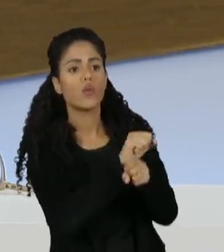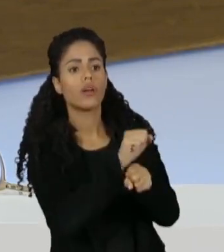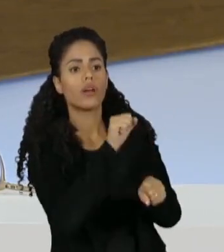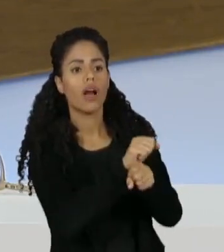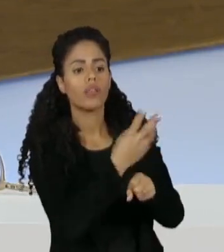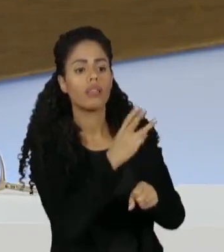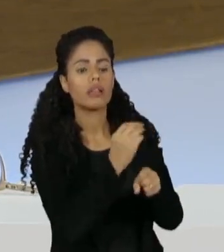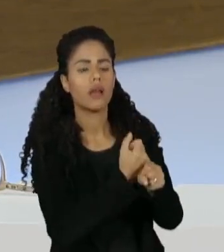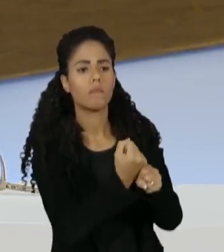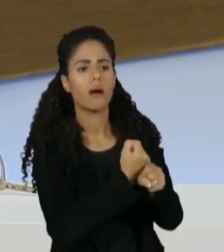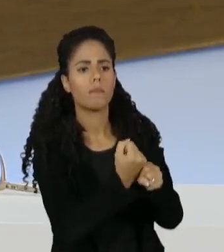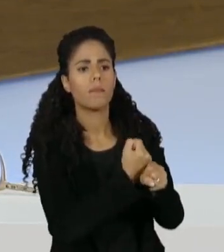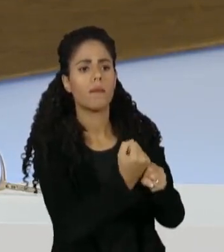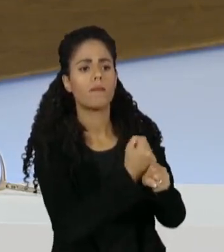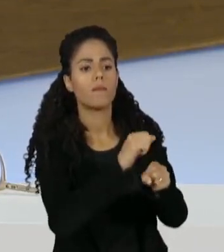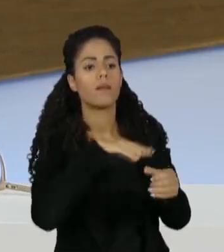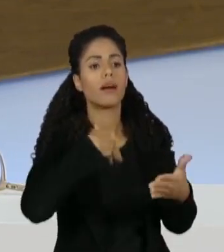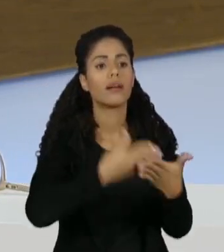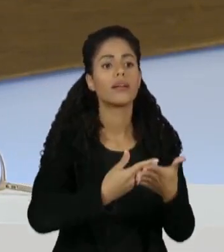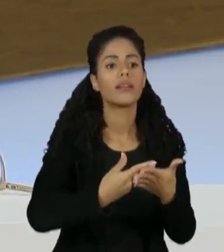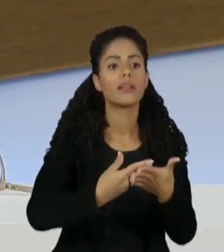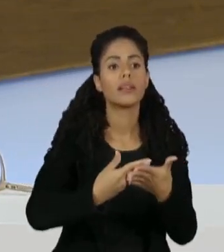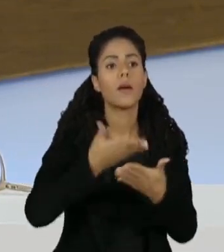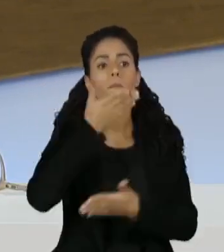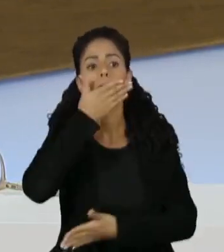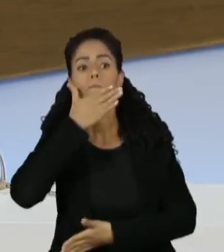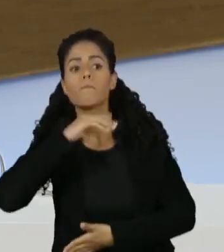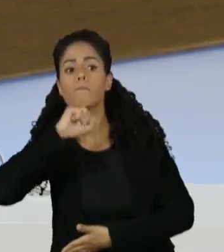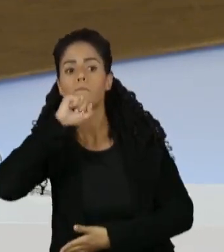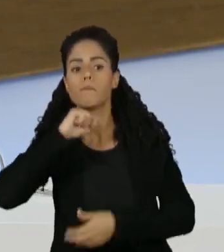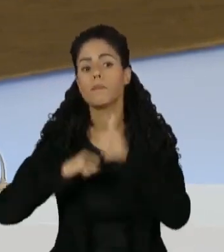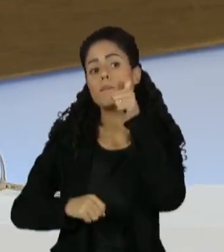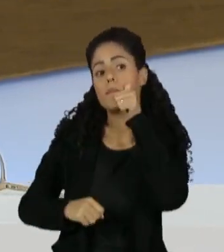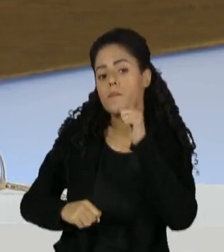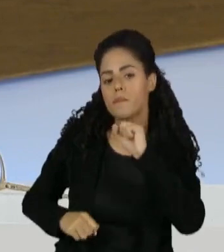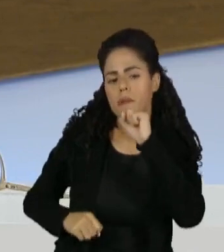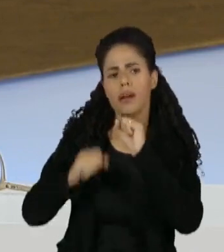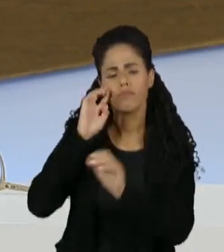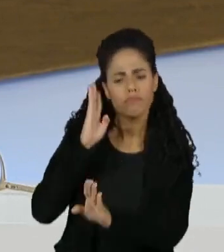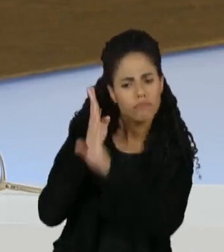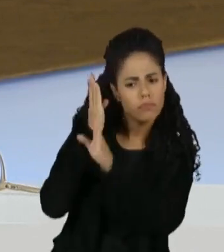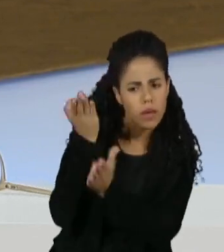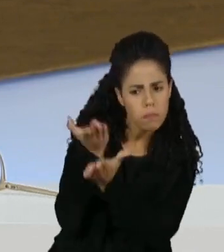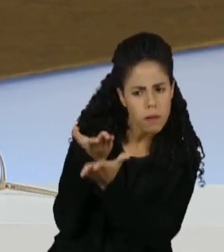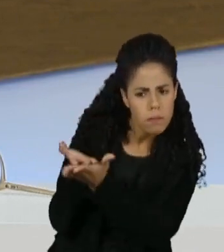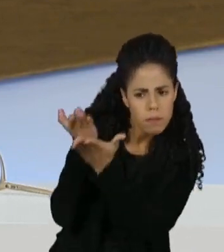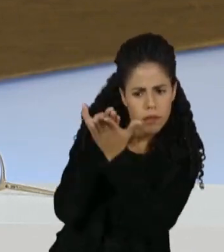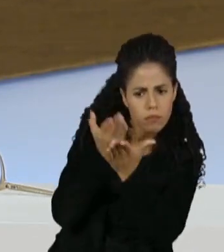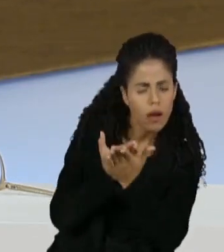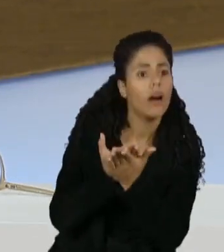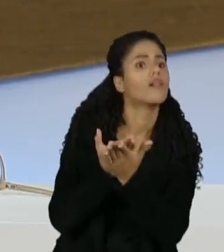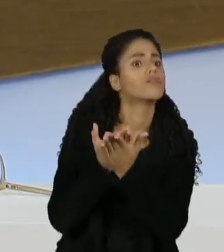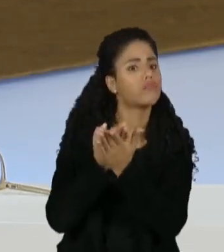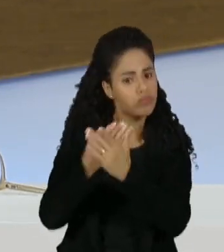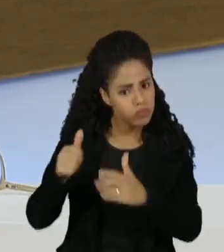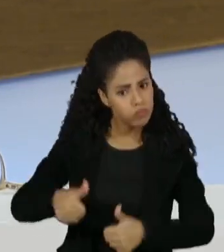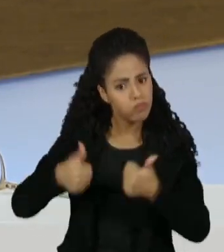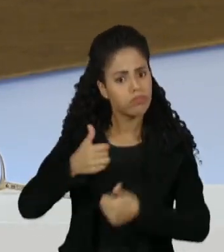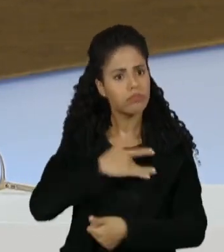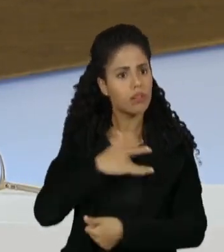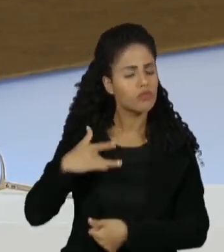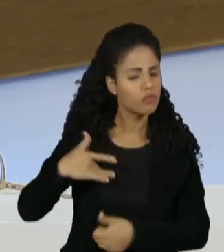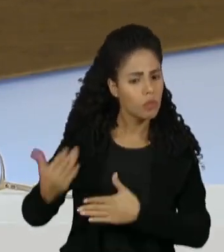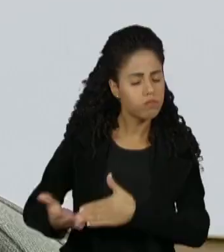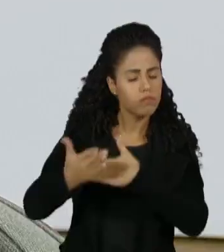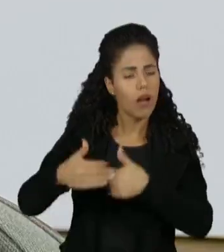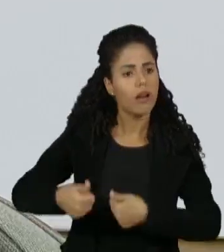30 anos, até que mães e pais de crianças com essa doença descobriram esse estudo e passaram a usar esse tratamento com resultados muito impressionantes,